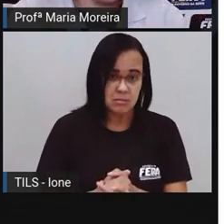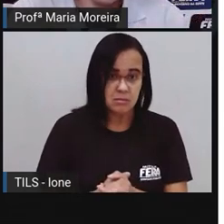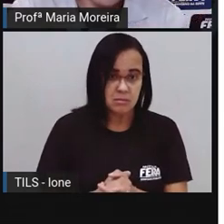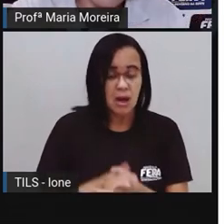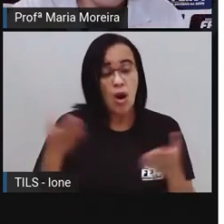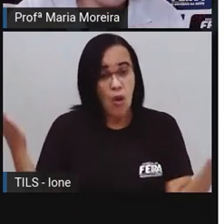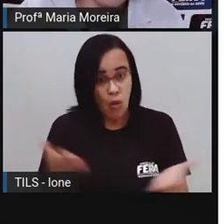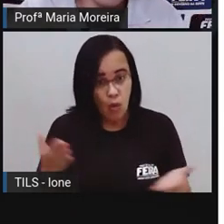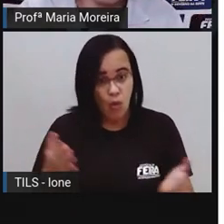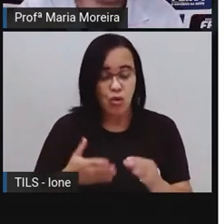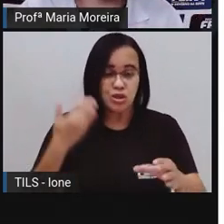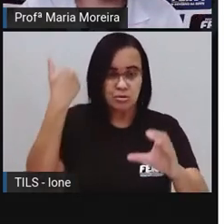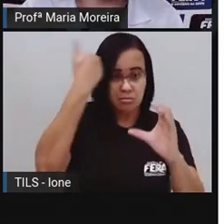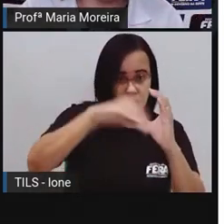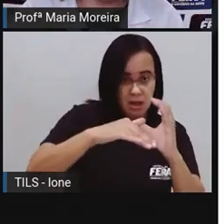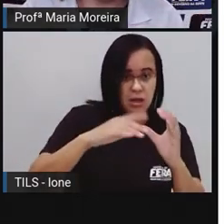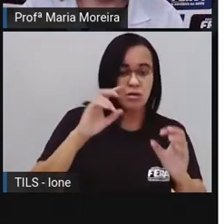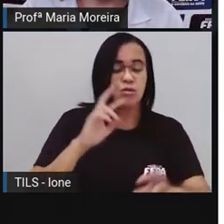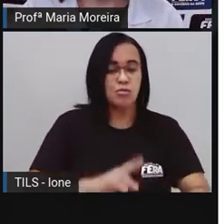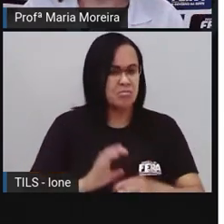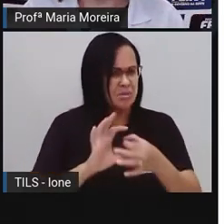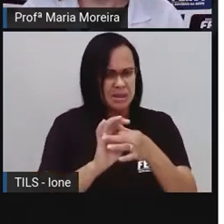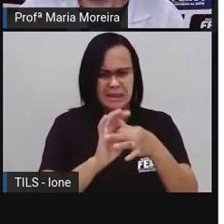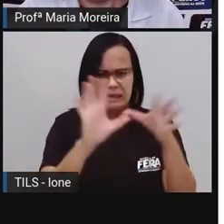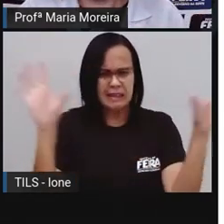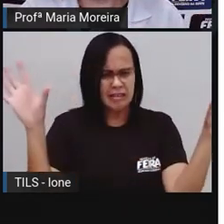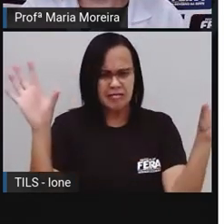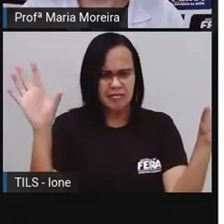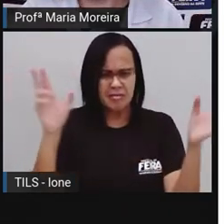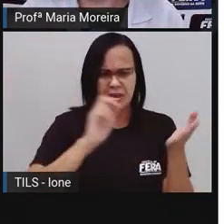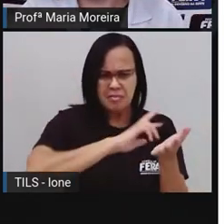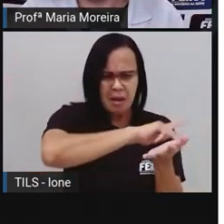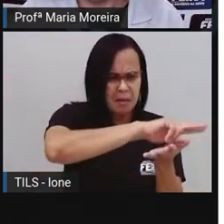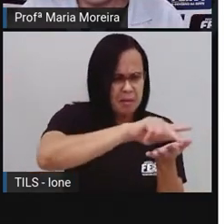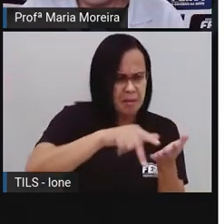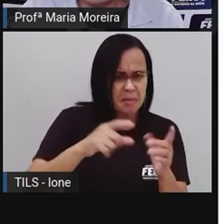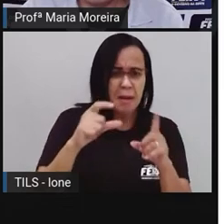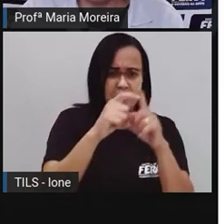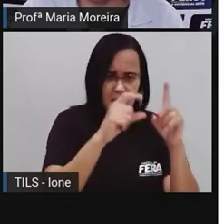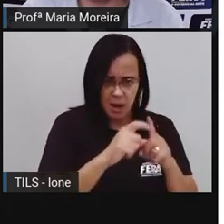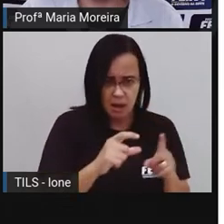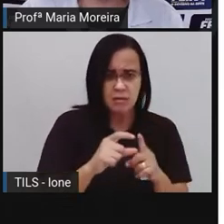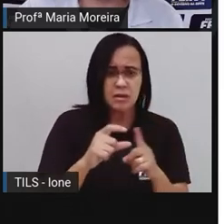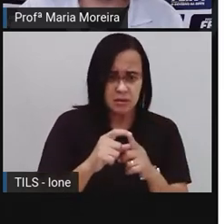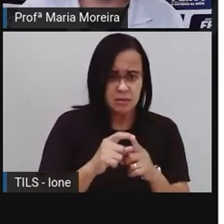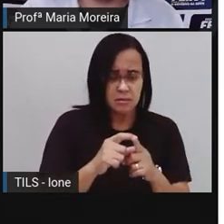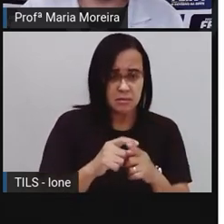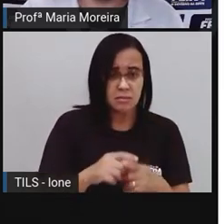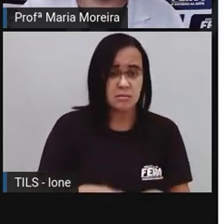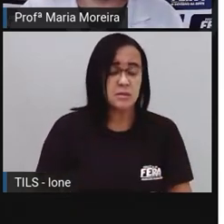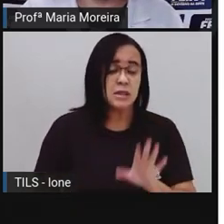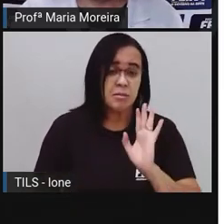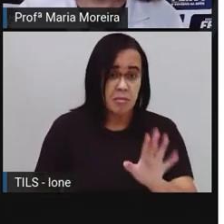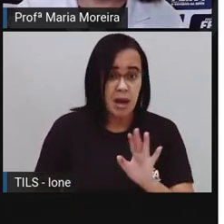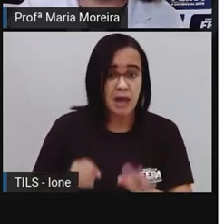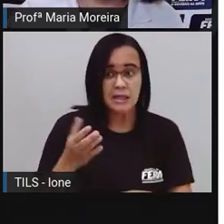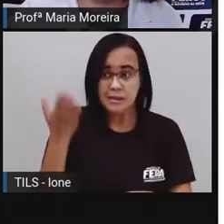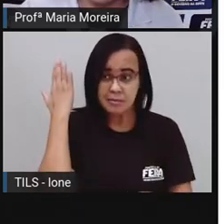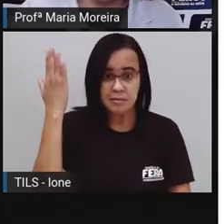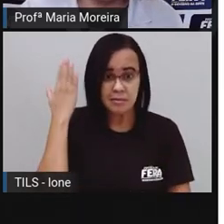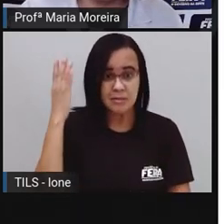Em uma carta mesmo, no papel, também você escreve livremente. A questão era que o telegrama, você... Quanto mais palavras,